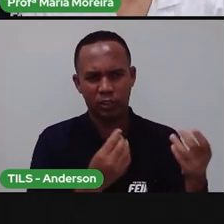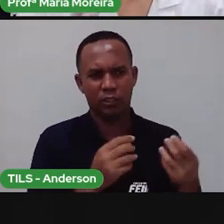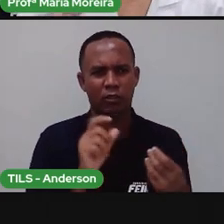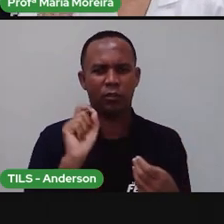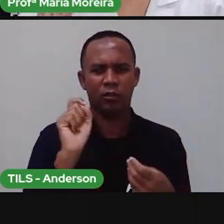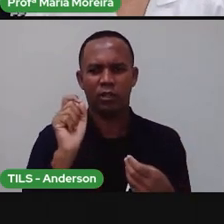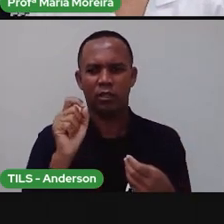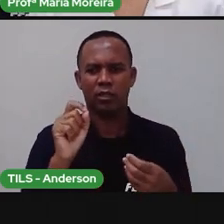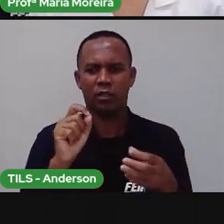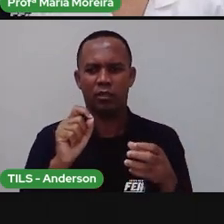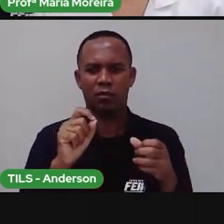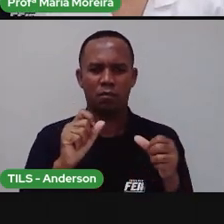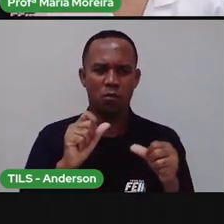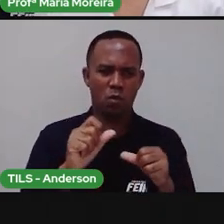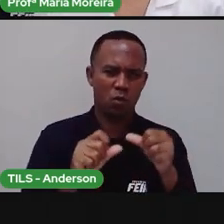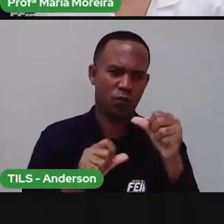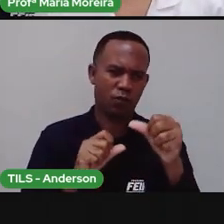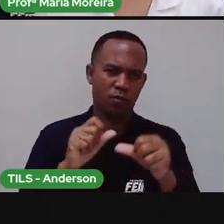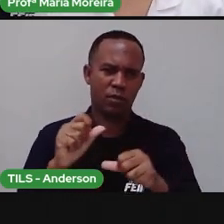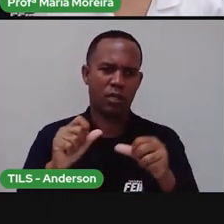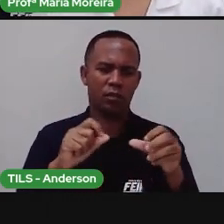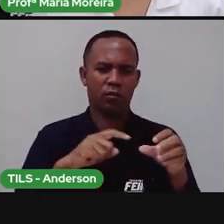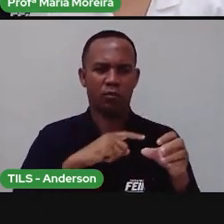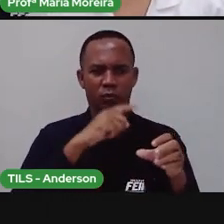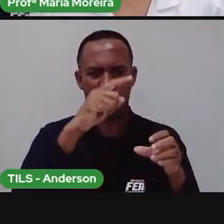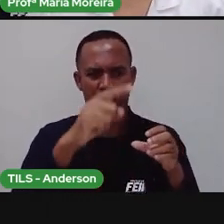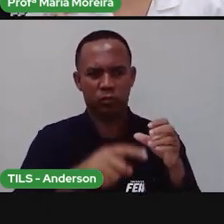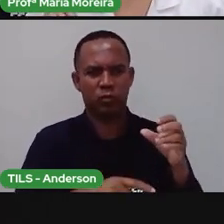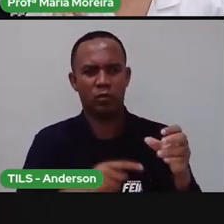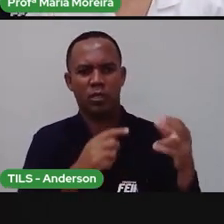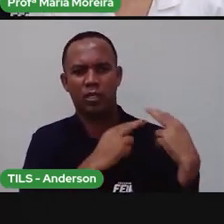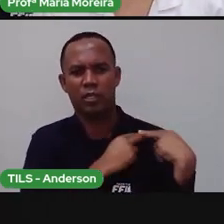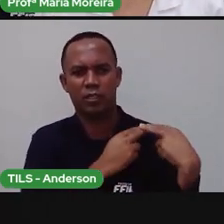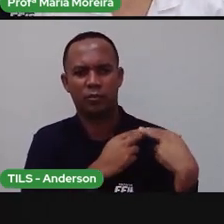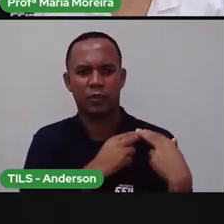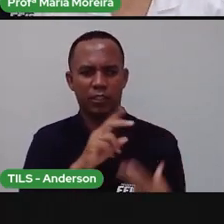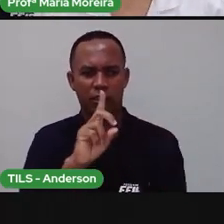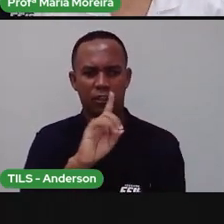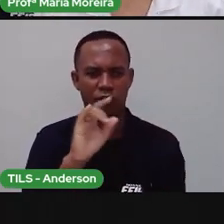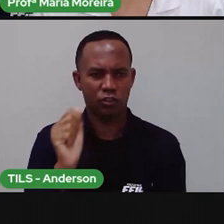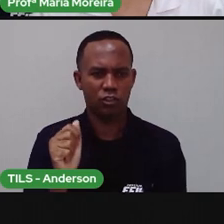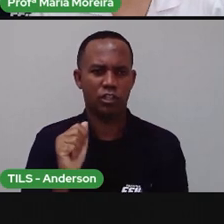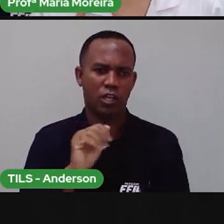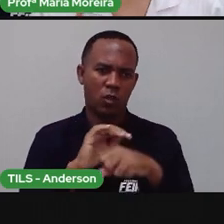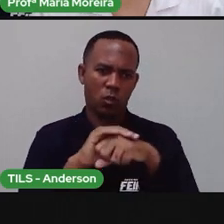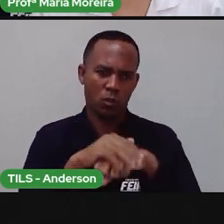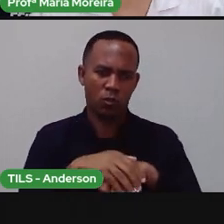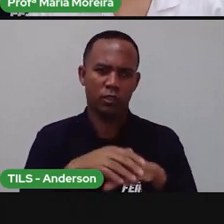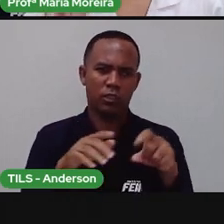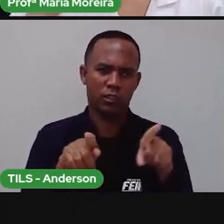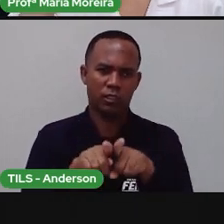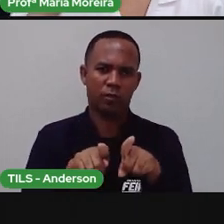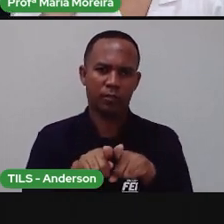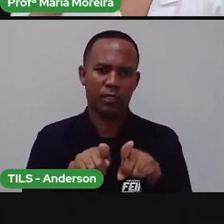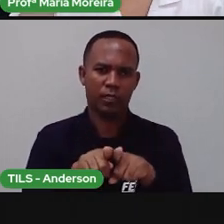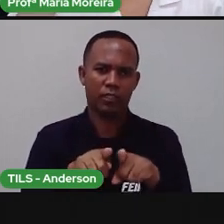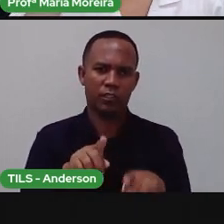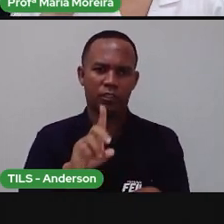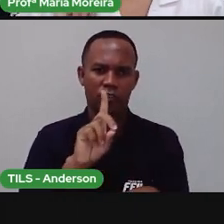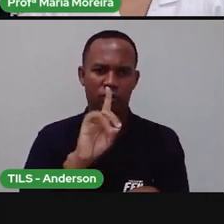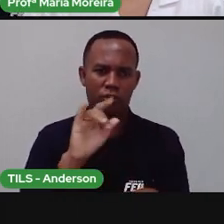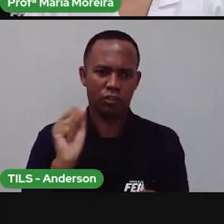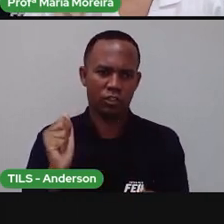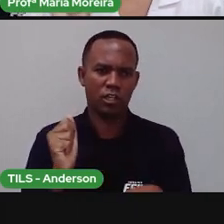quê? O movimento de rotação que é responsável pelo dia e pela noite. Rotação, dia,